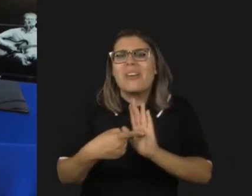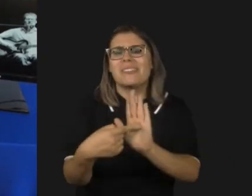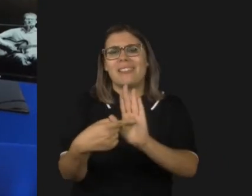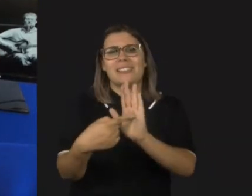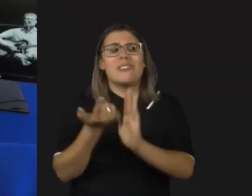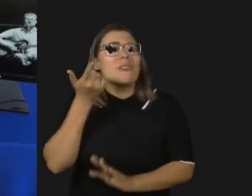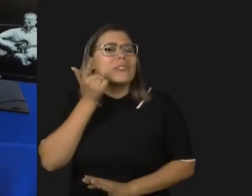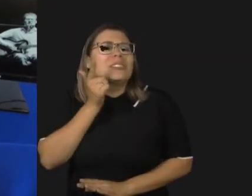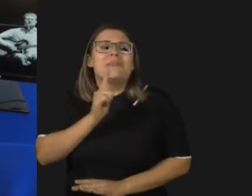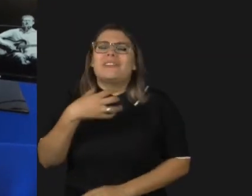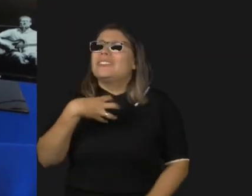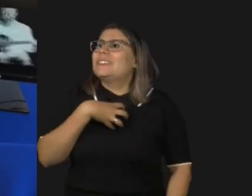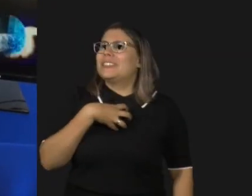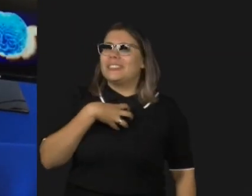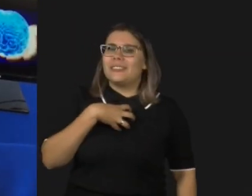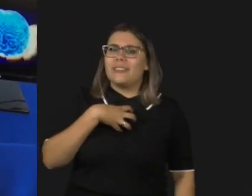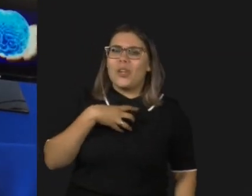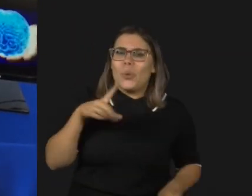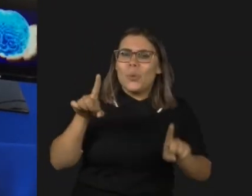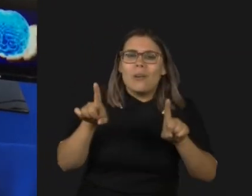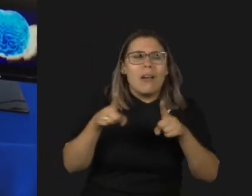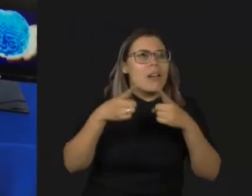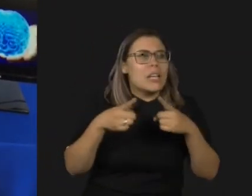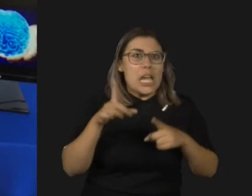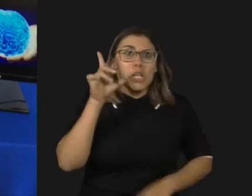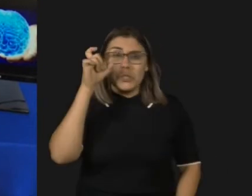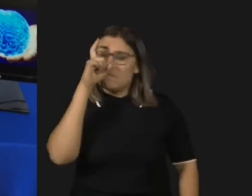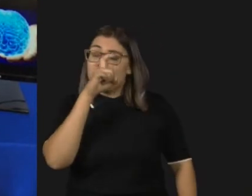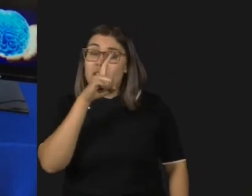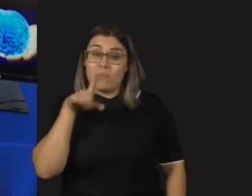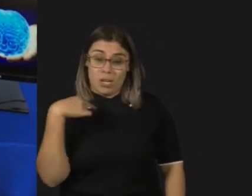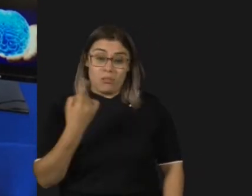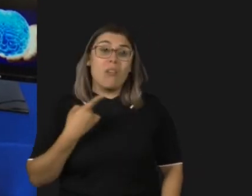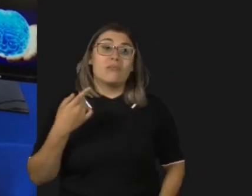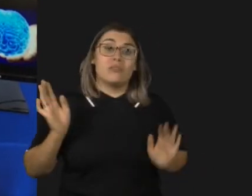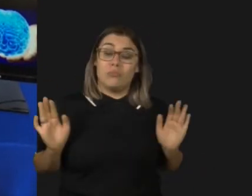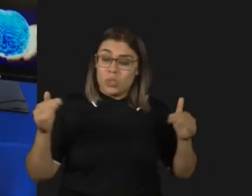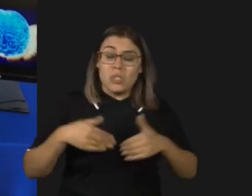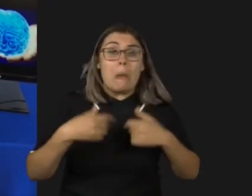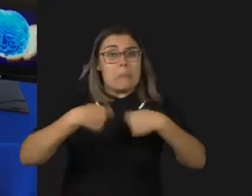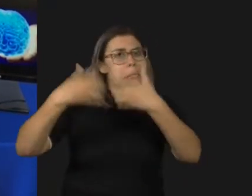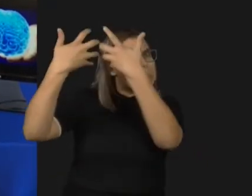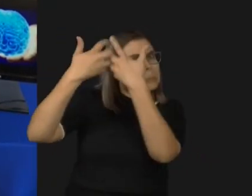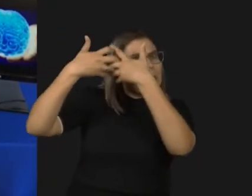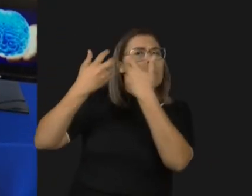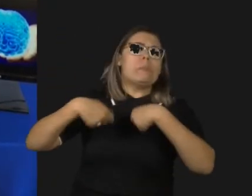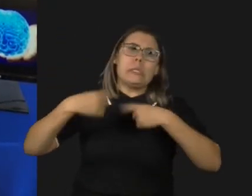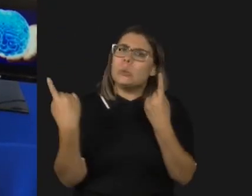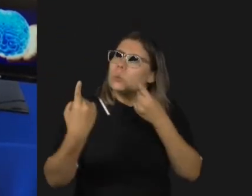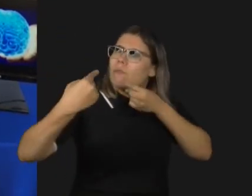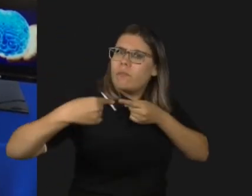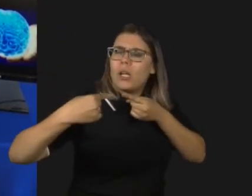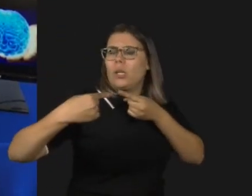mergulhar nas nuances que é difícil para um autista o cérebro ele precisa desses desafios e aqui eu trago para